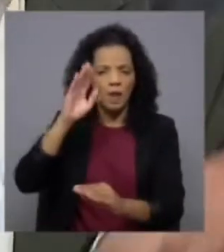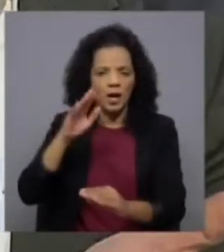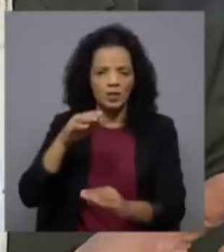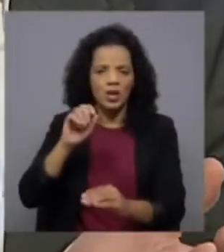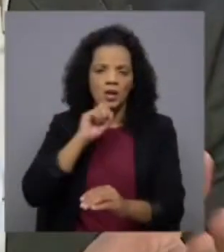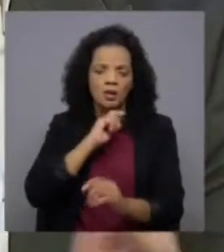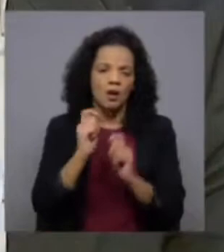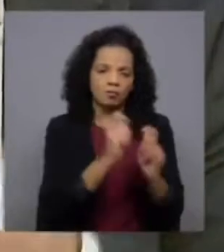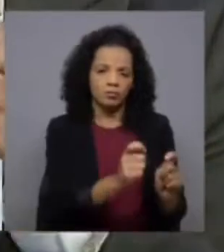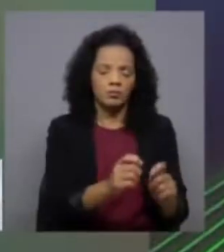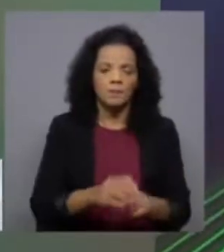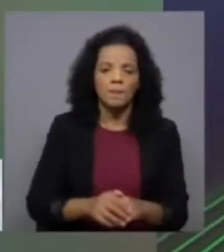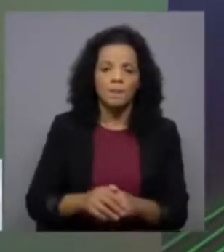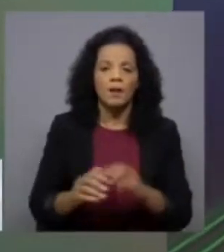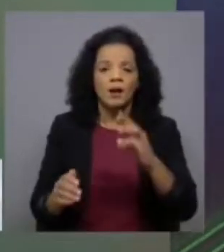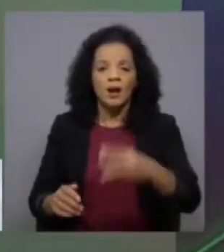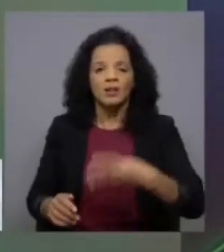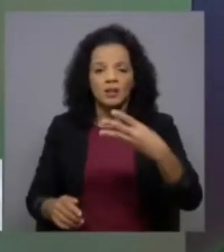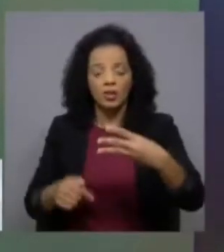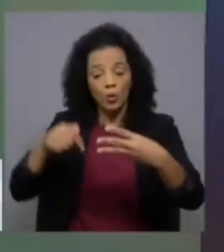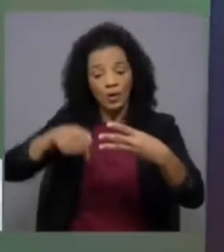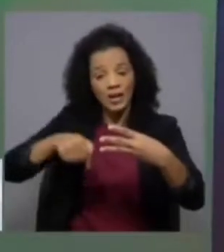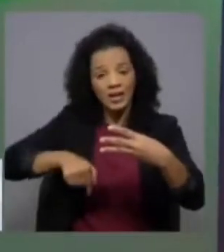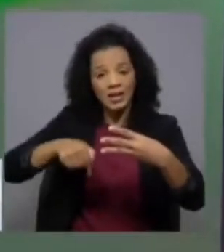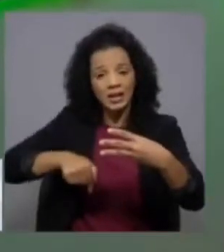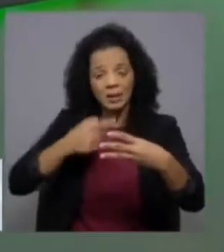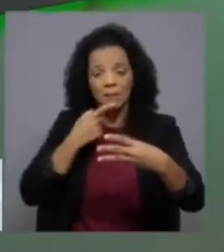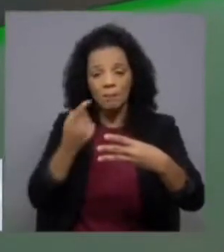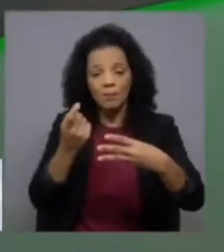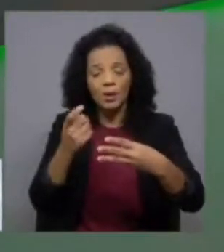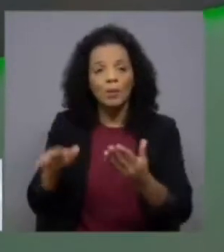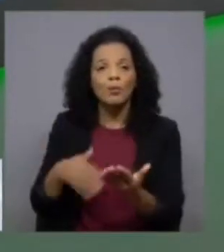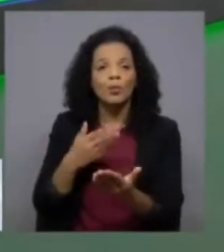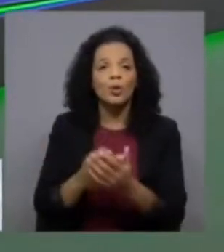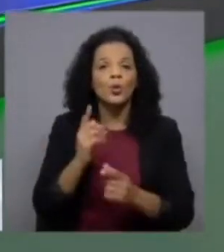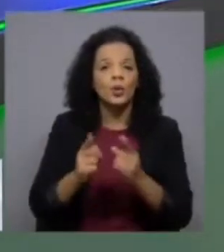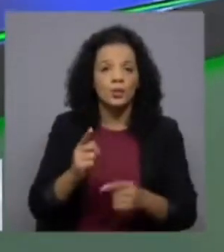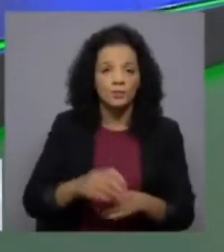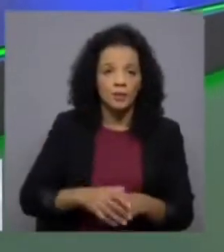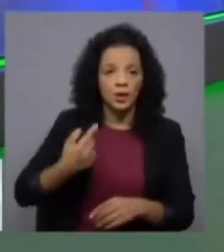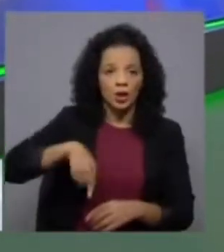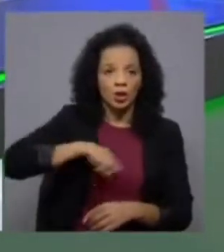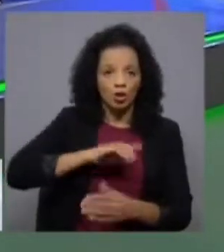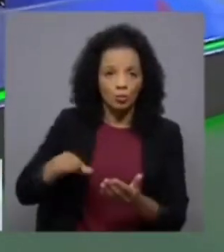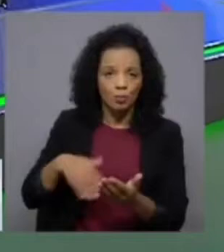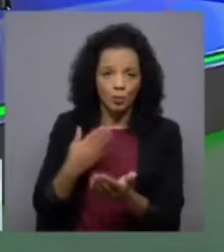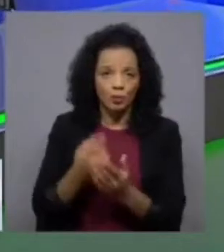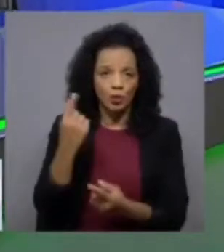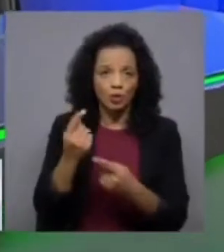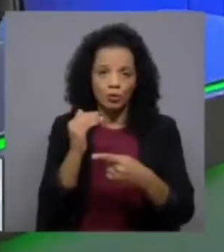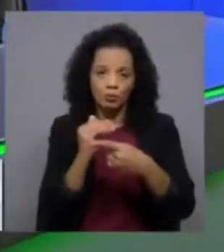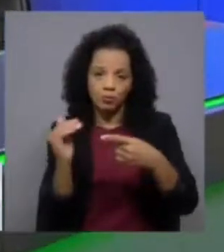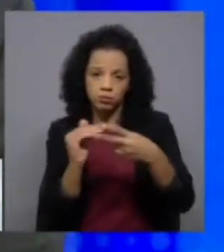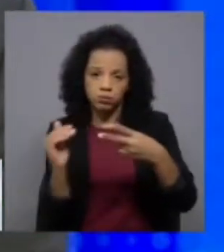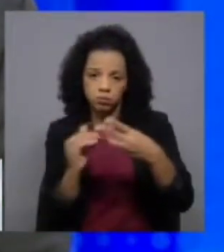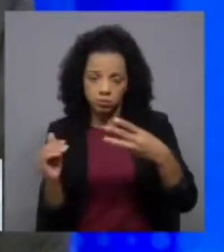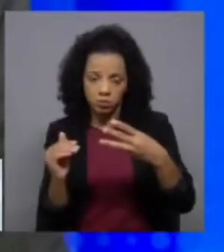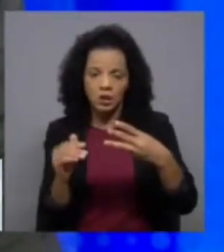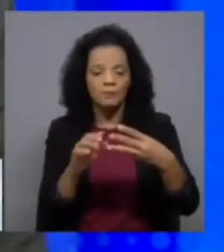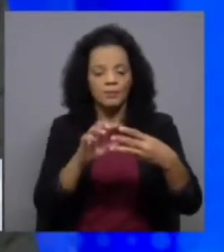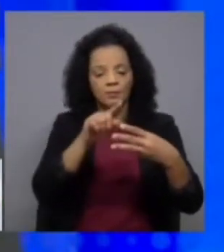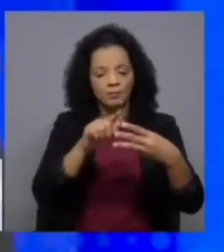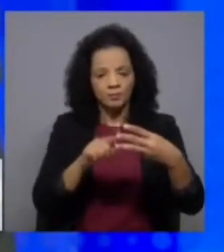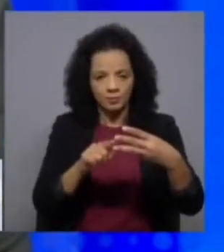palavra três categorias de exceções à regra geral propõe o quê? o que nós propomos é que haja algumas categorias de exceções à regra geral